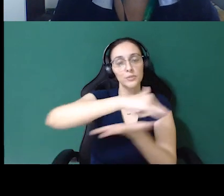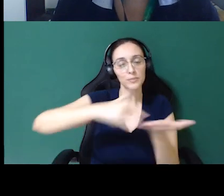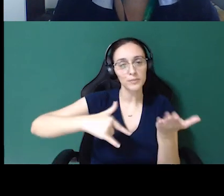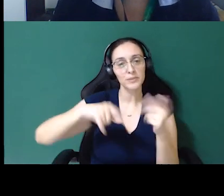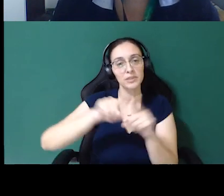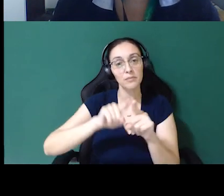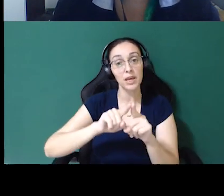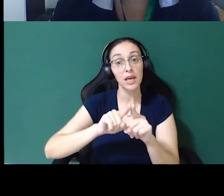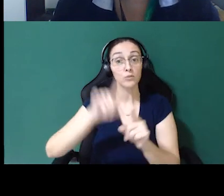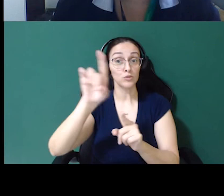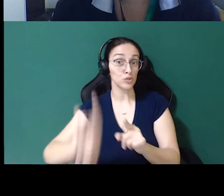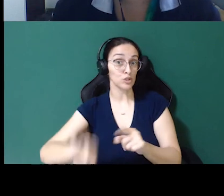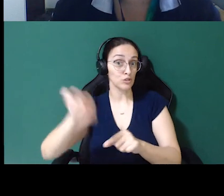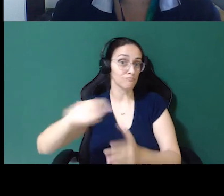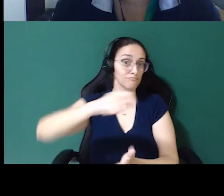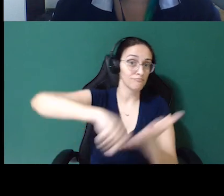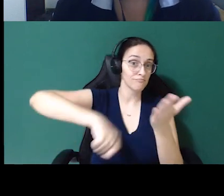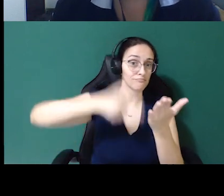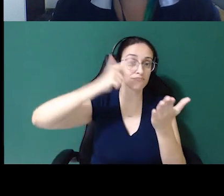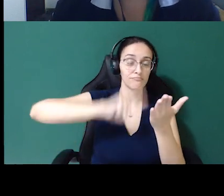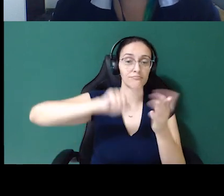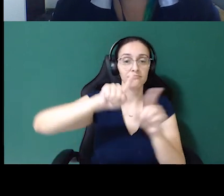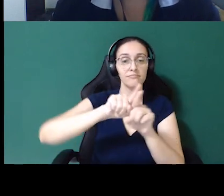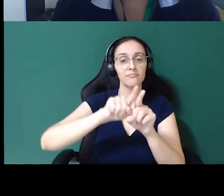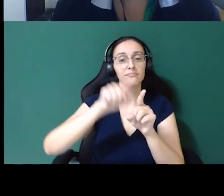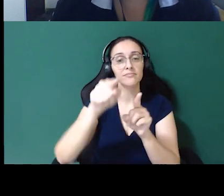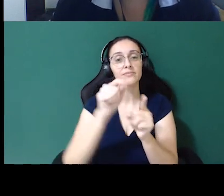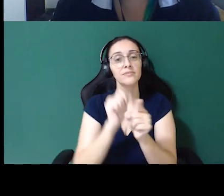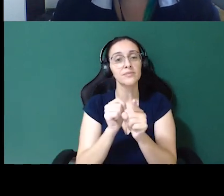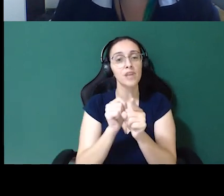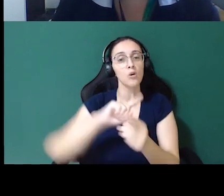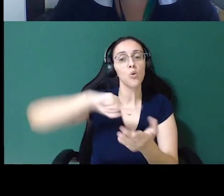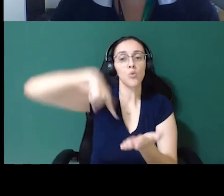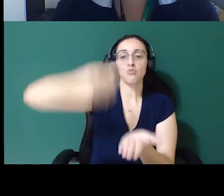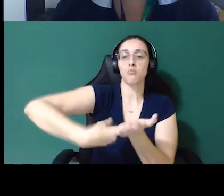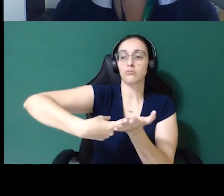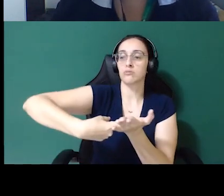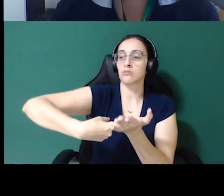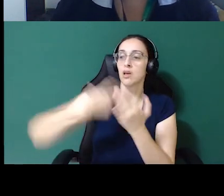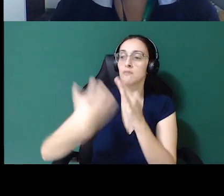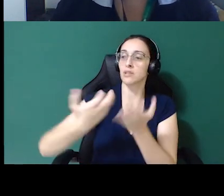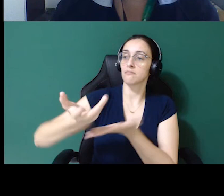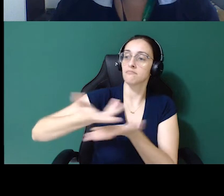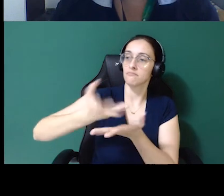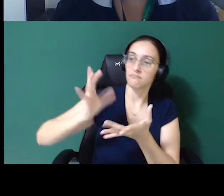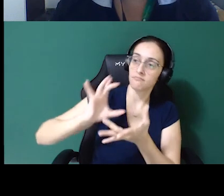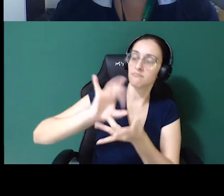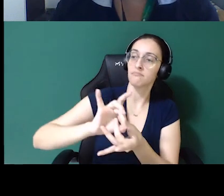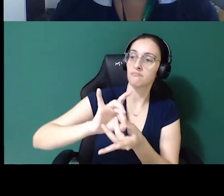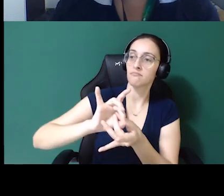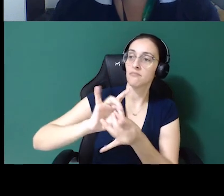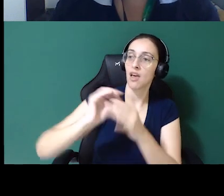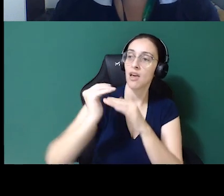para o CEO da sua empresa assinar, então, você fazer, né, um compromisso aí da sua empresa com a causa de igualdade de